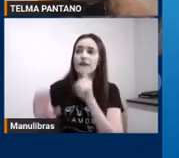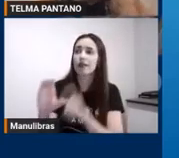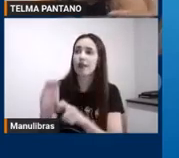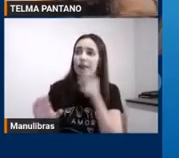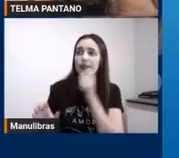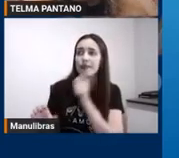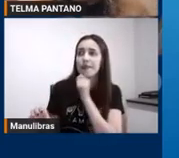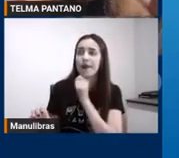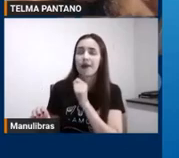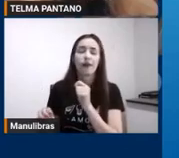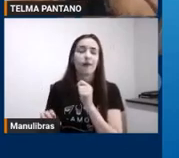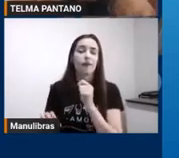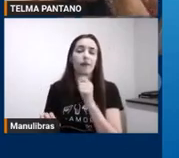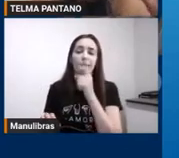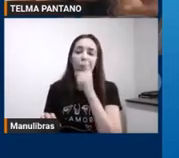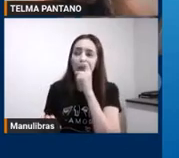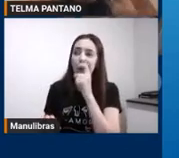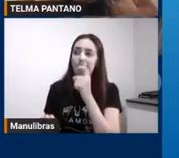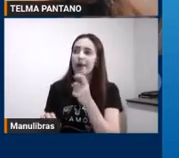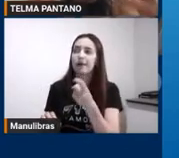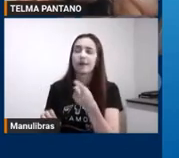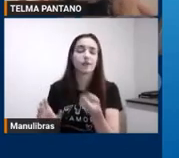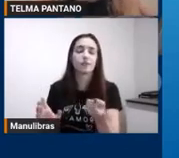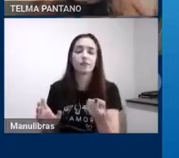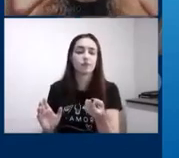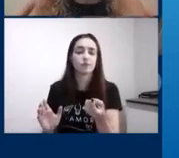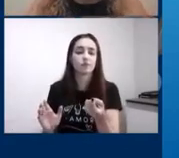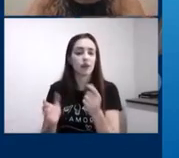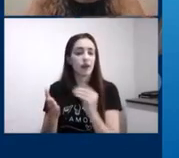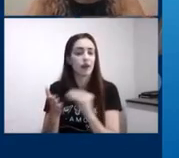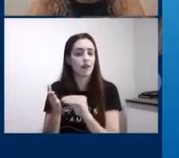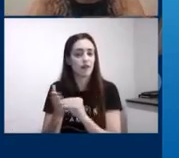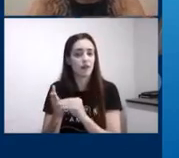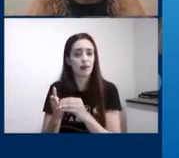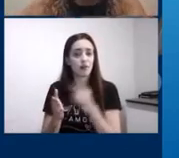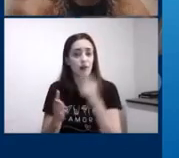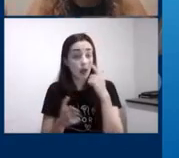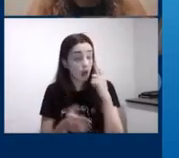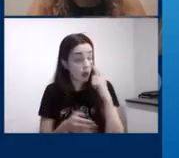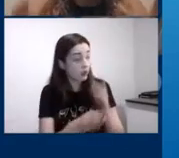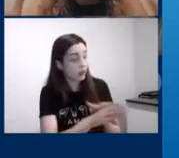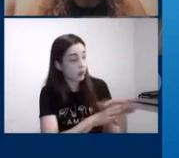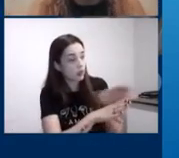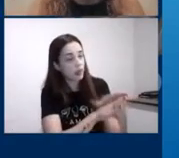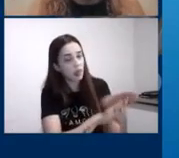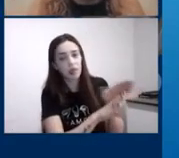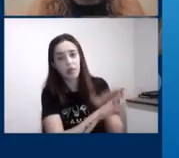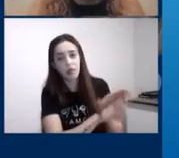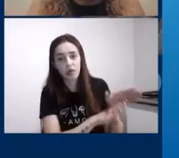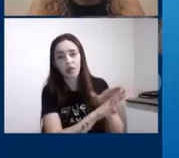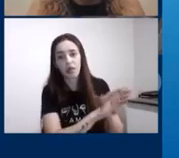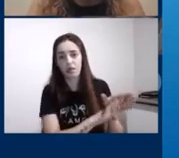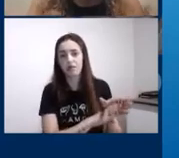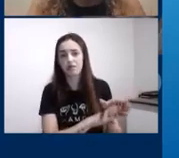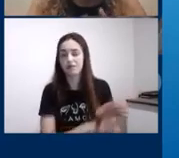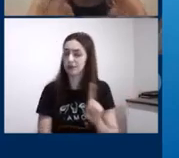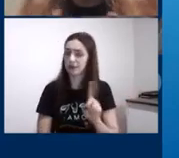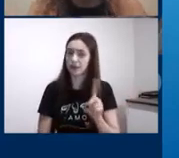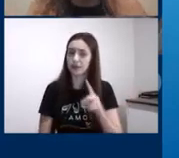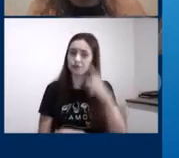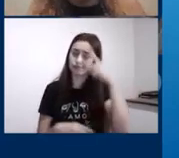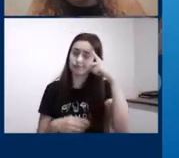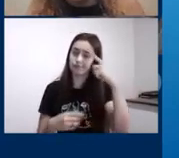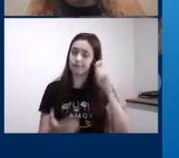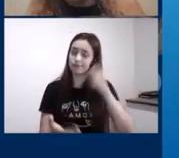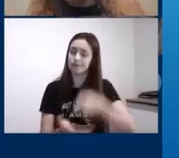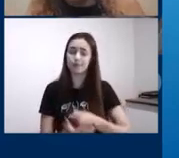do chefe que fique direcionando ele o tempo todo que se não o trabalho não sai bem feito ou não é feito ele não se dá nem